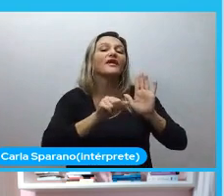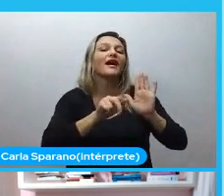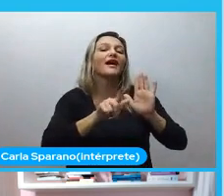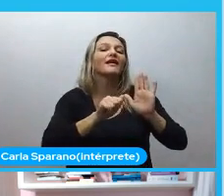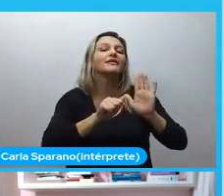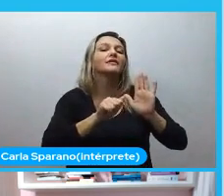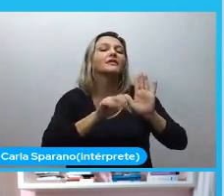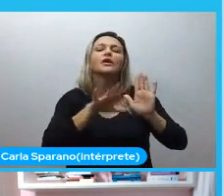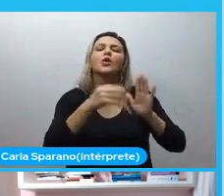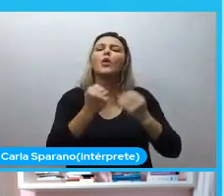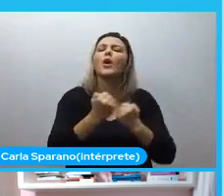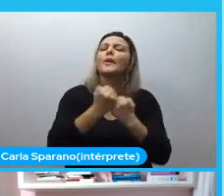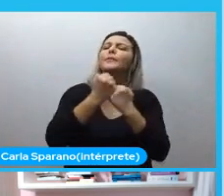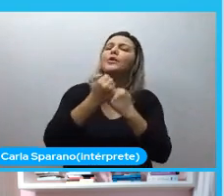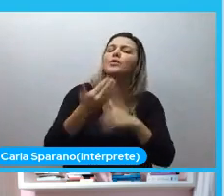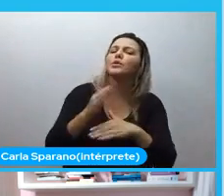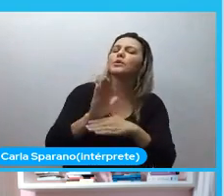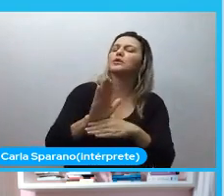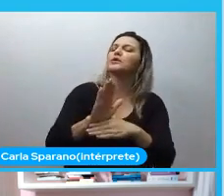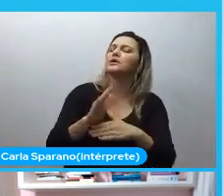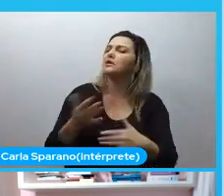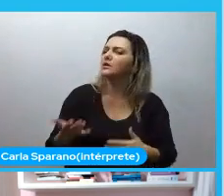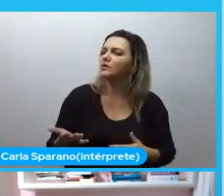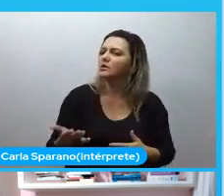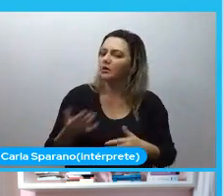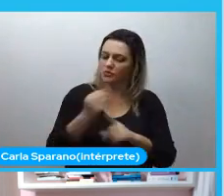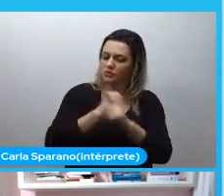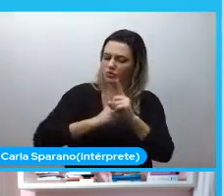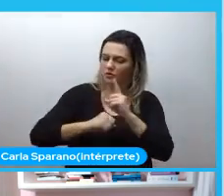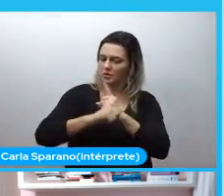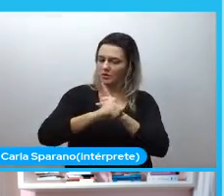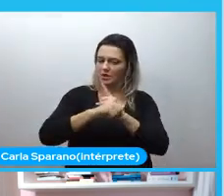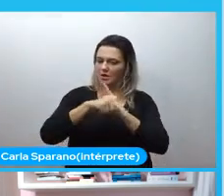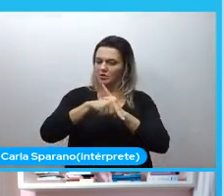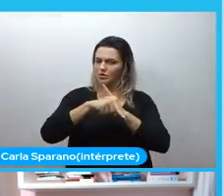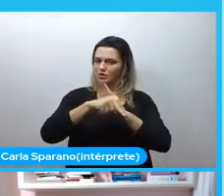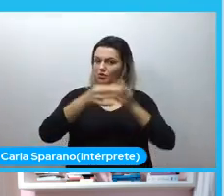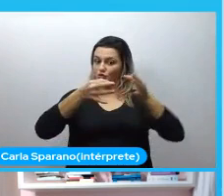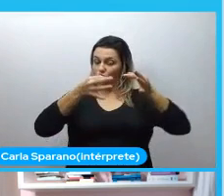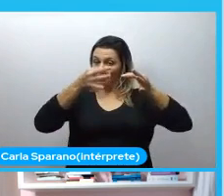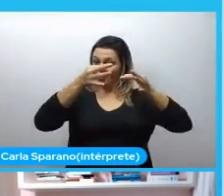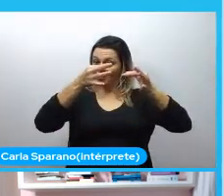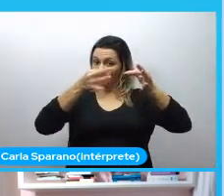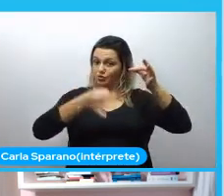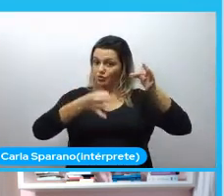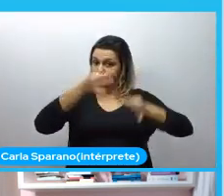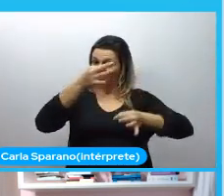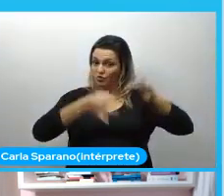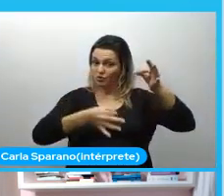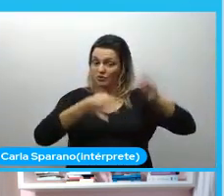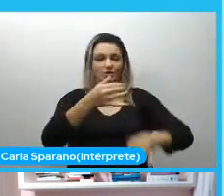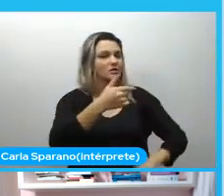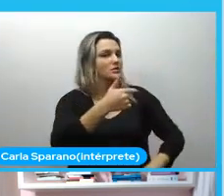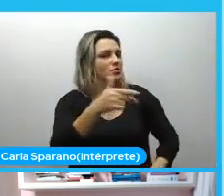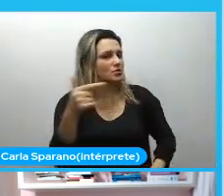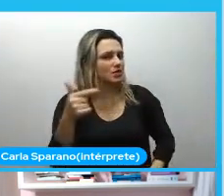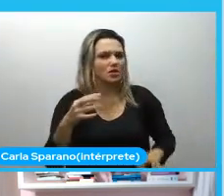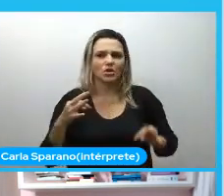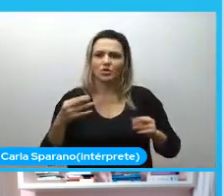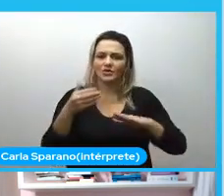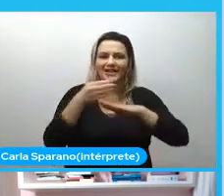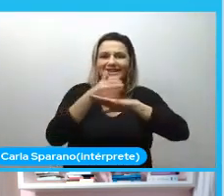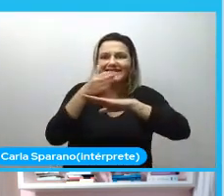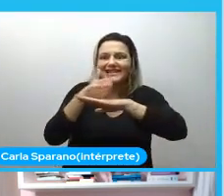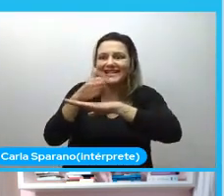que você dá considerando que sociedade não é uma sociedade justa em que nem todo mundo tem acesso às mesmas